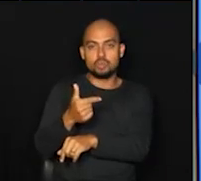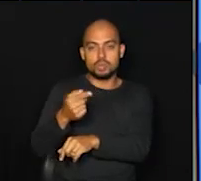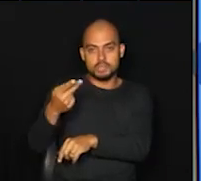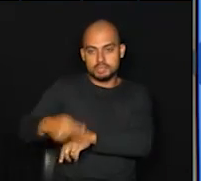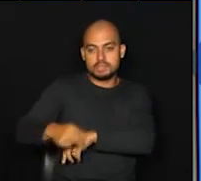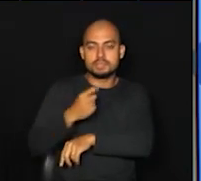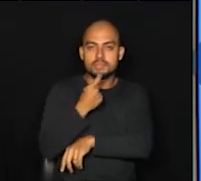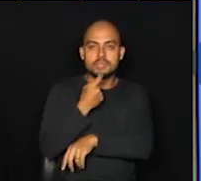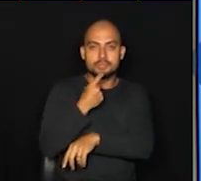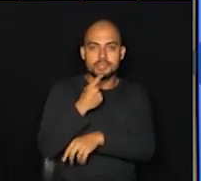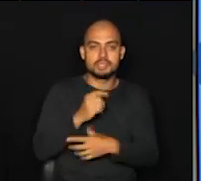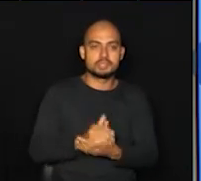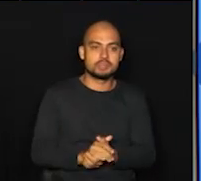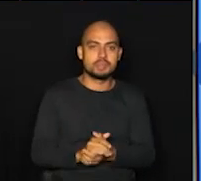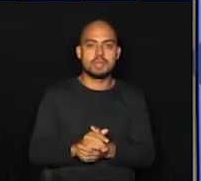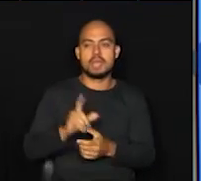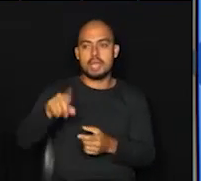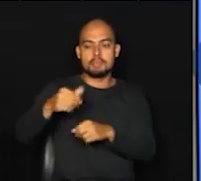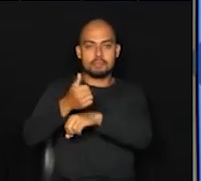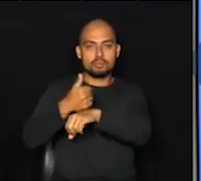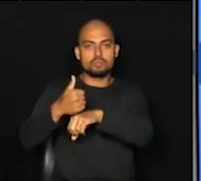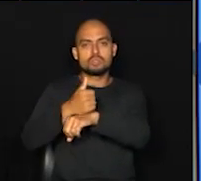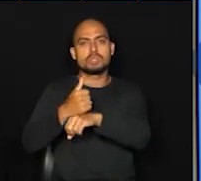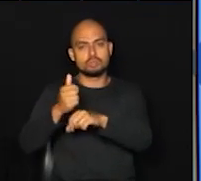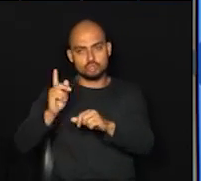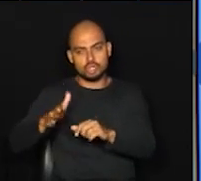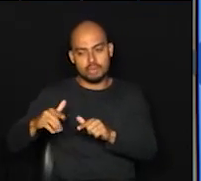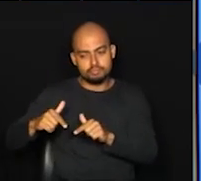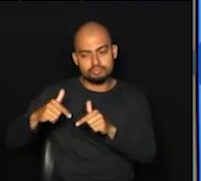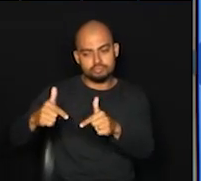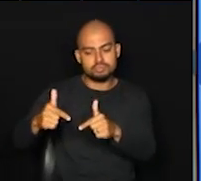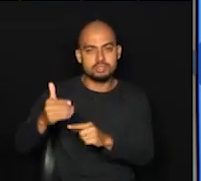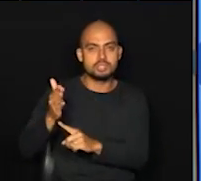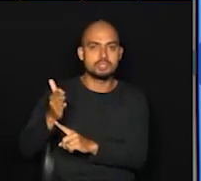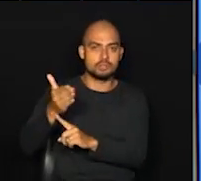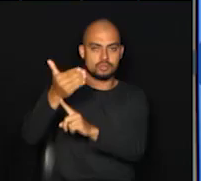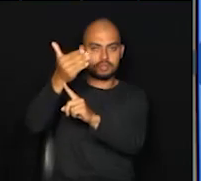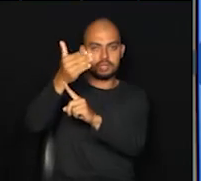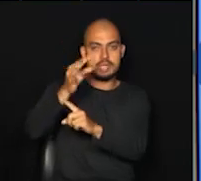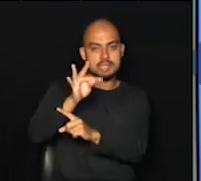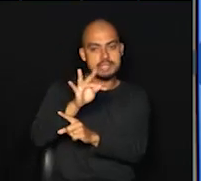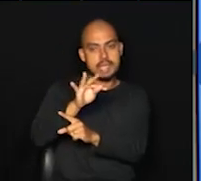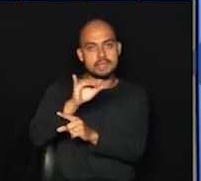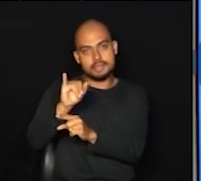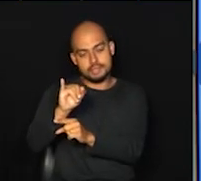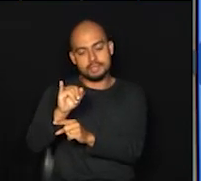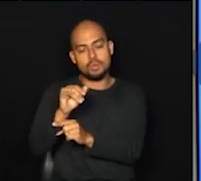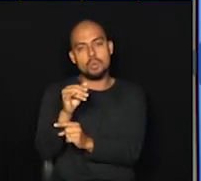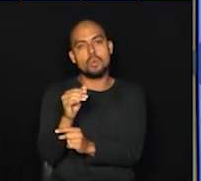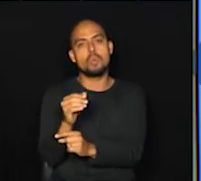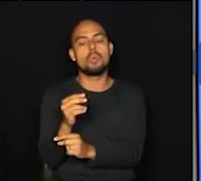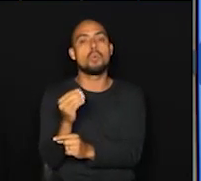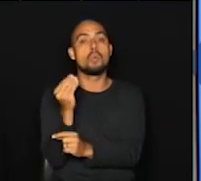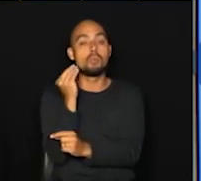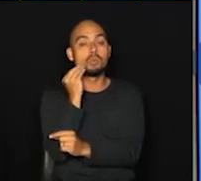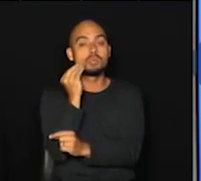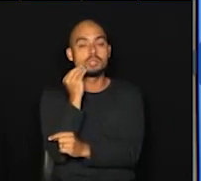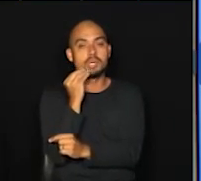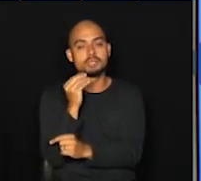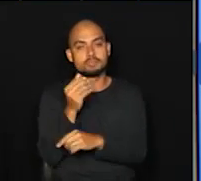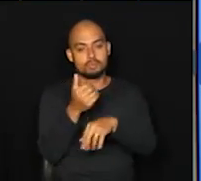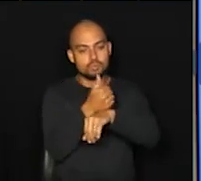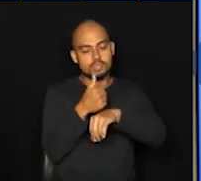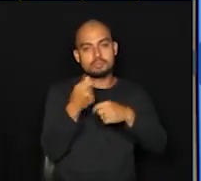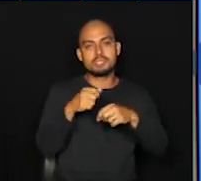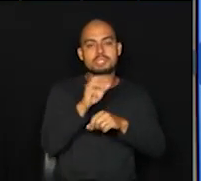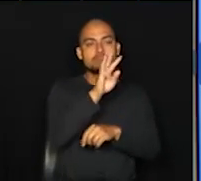Campinas. São para profissionais que atuam com tecnologia da informação, com várias oportunidades. Os profissionais devem